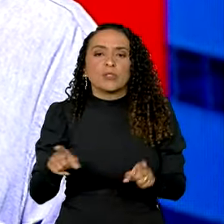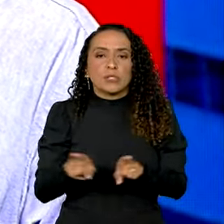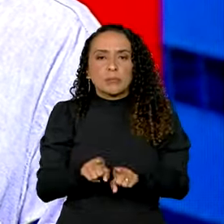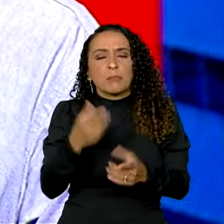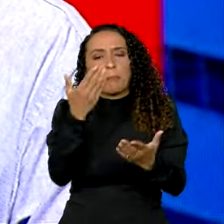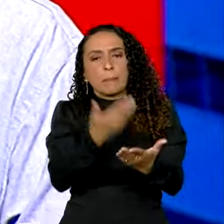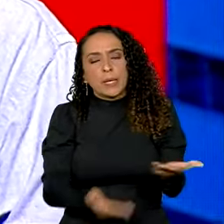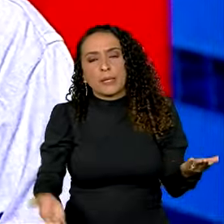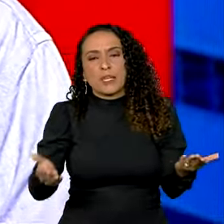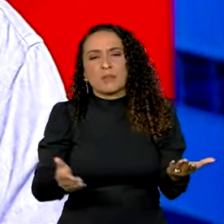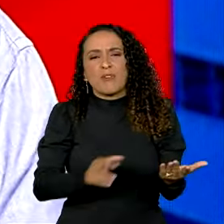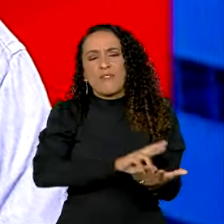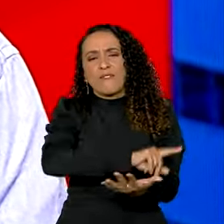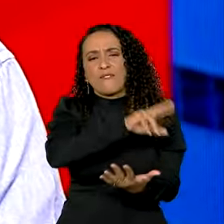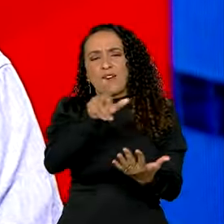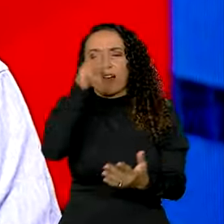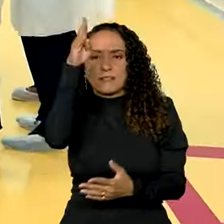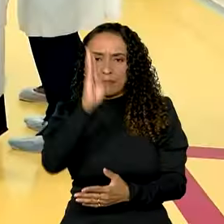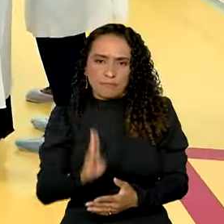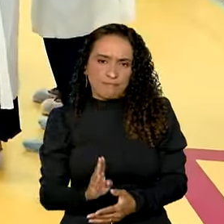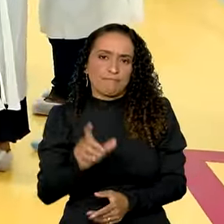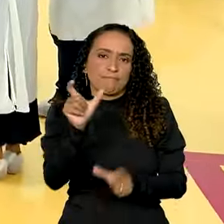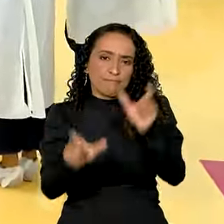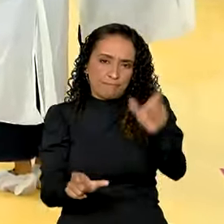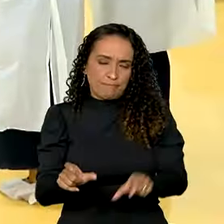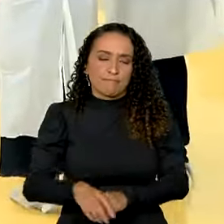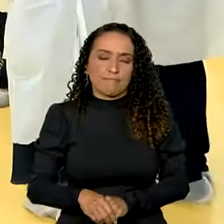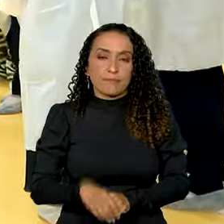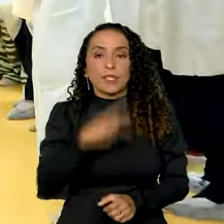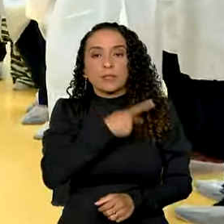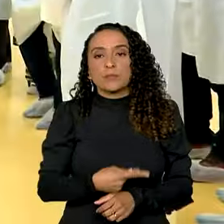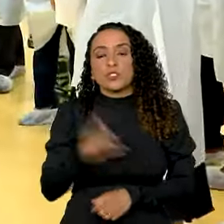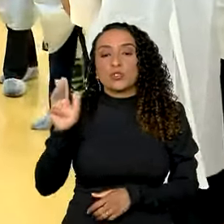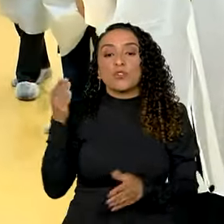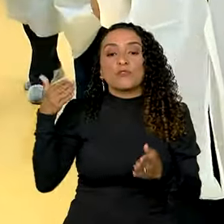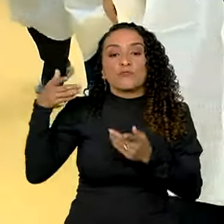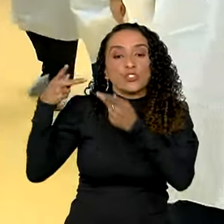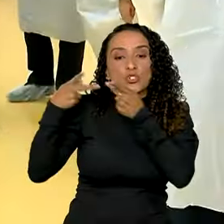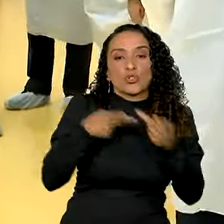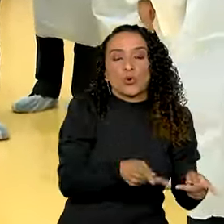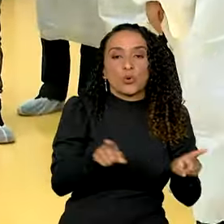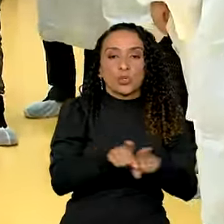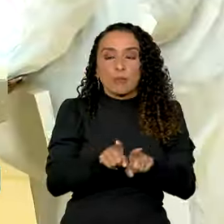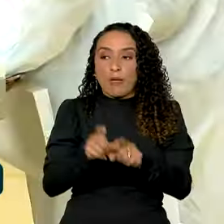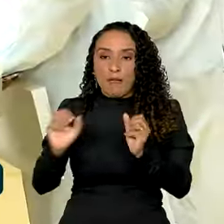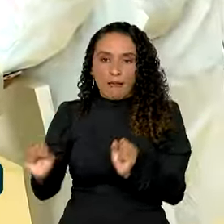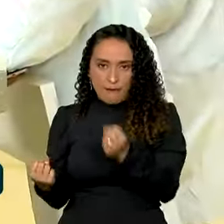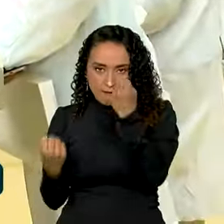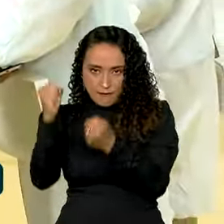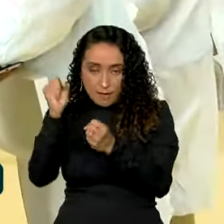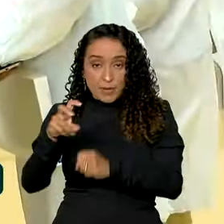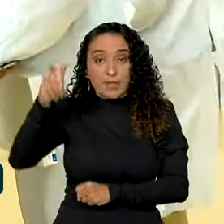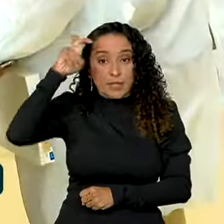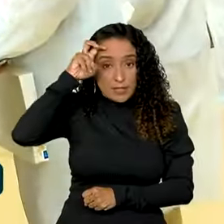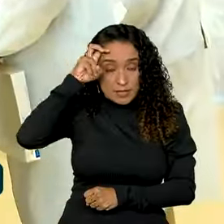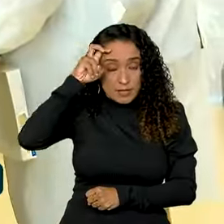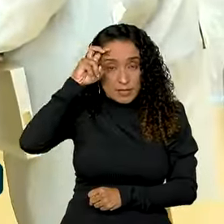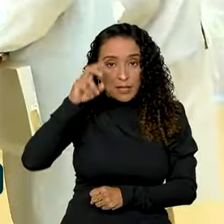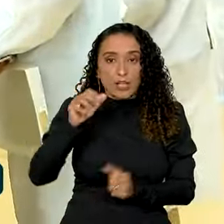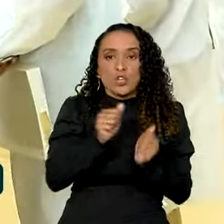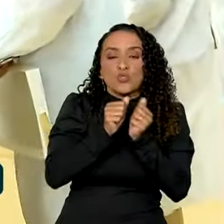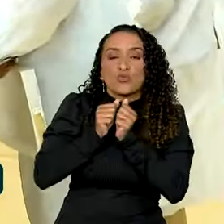perdemos muitos brasileiros e brasileiras. O presidente Lula visitou as instalações da fábrica nesta quinta-feira,